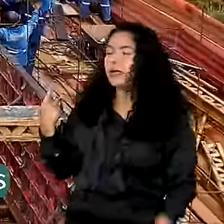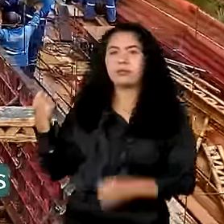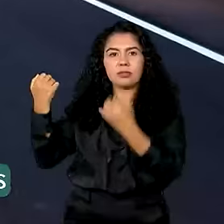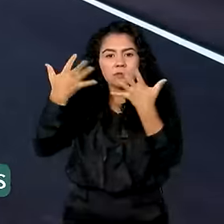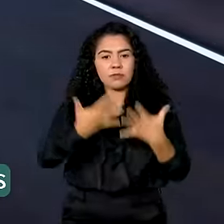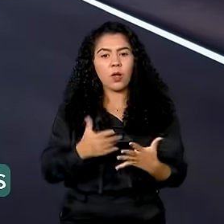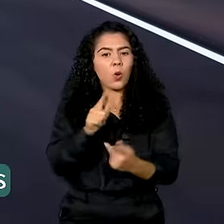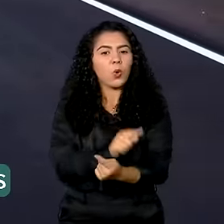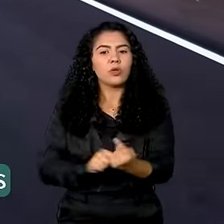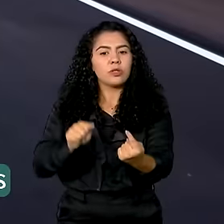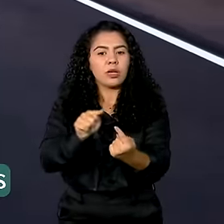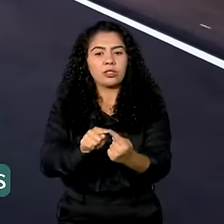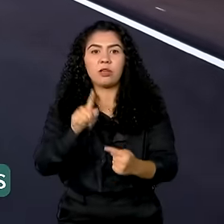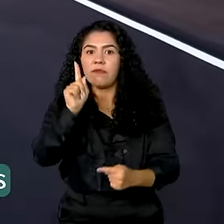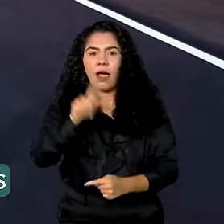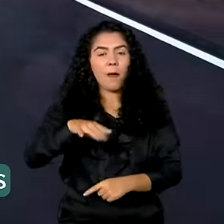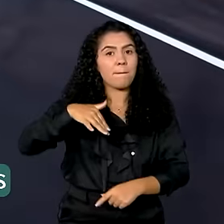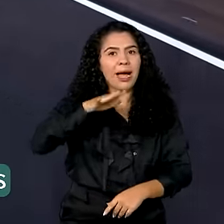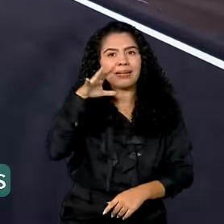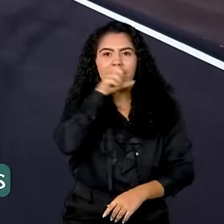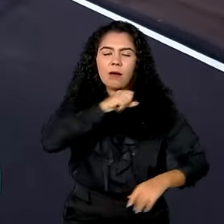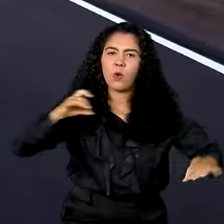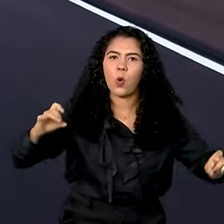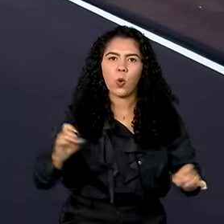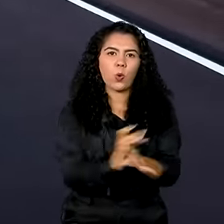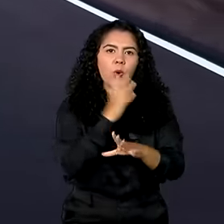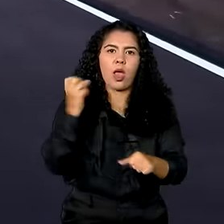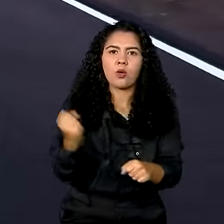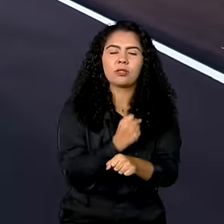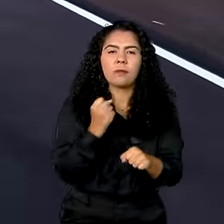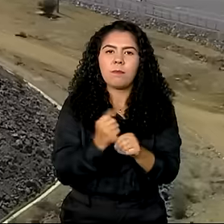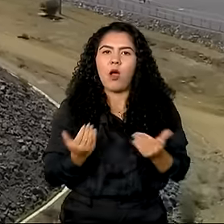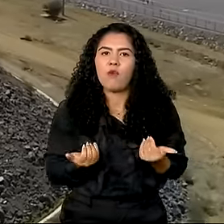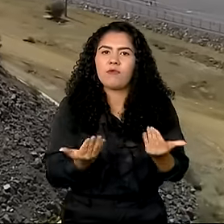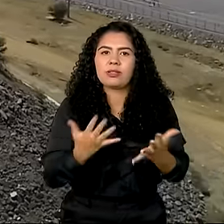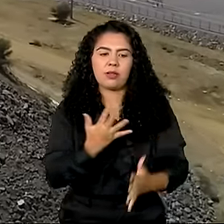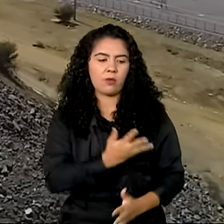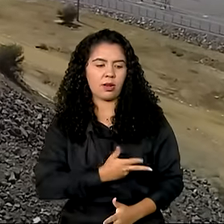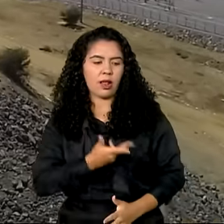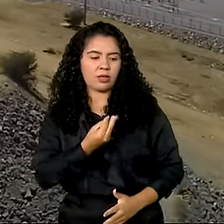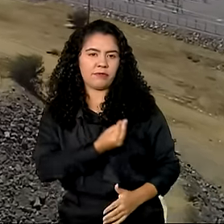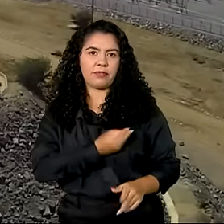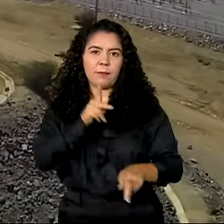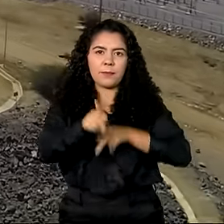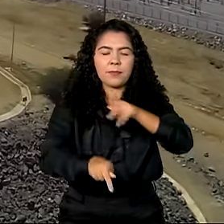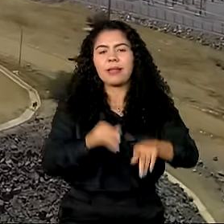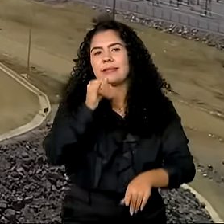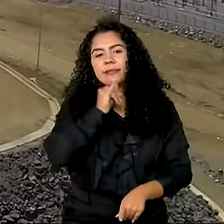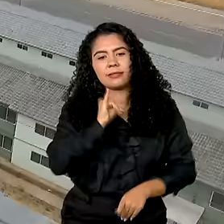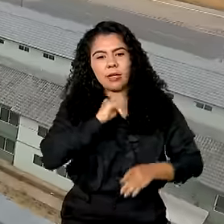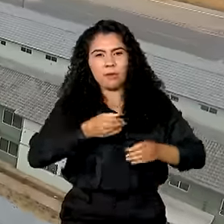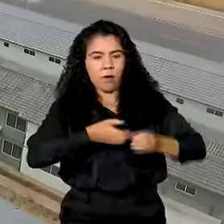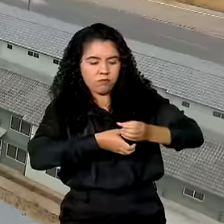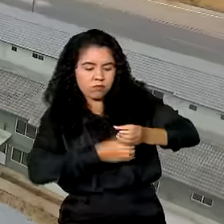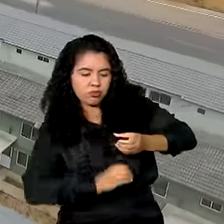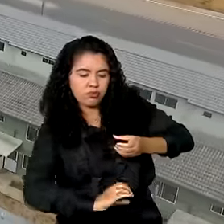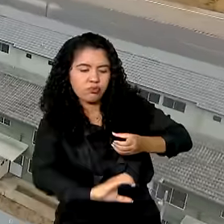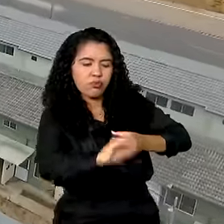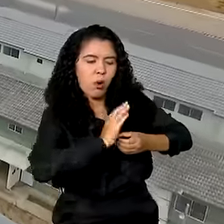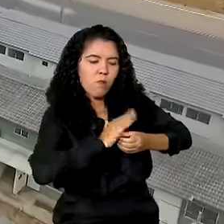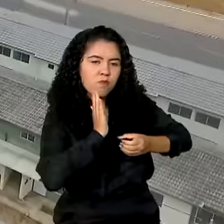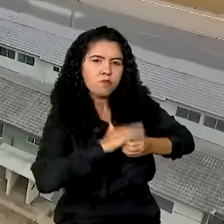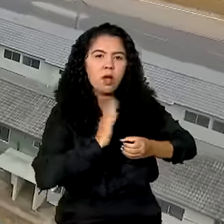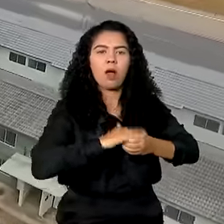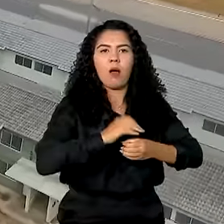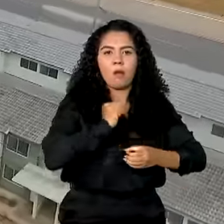o quanto antes obras que possam melhorar a qualidade de vida da população, como, por exemplo, saneamento, água e moradia.